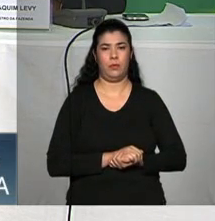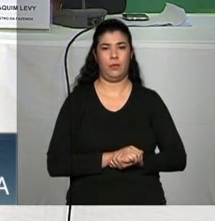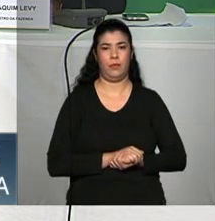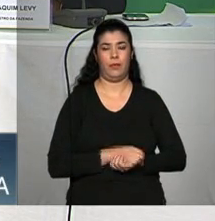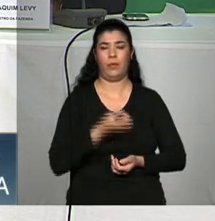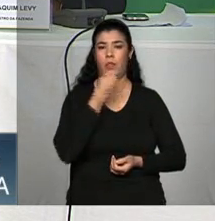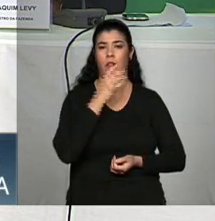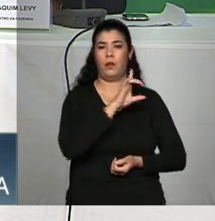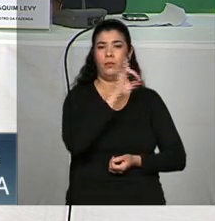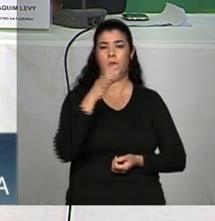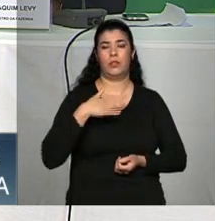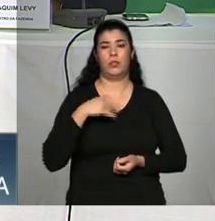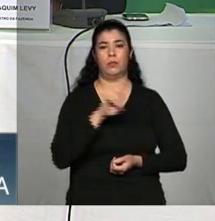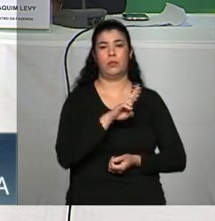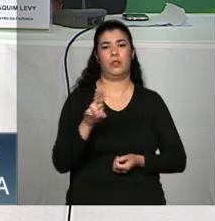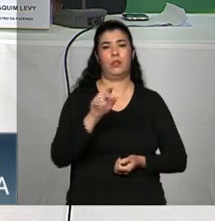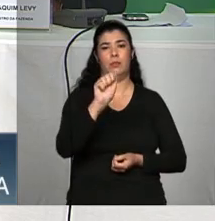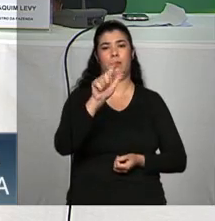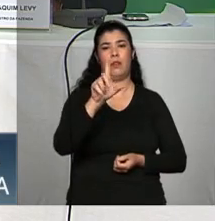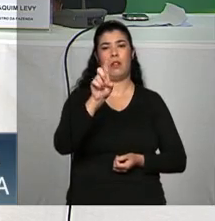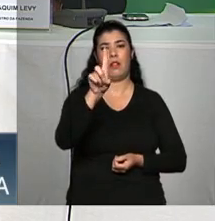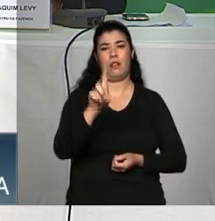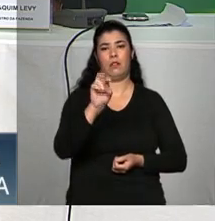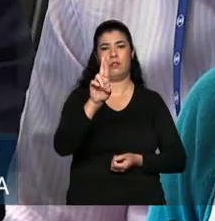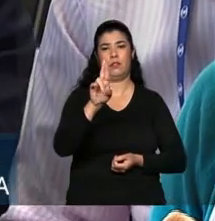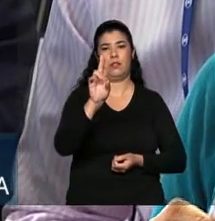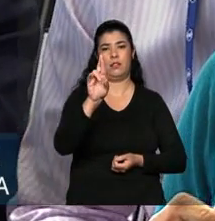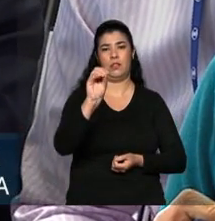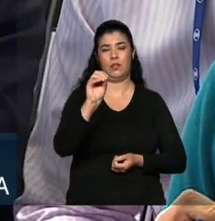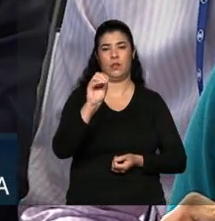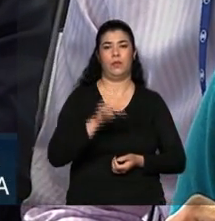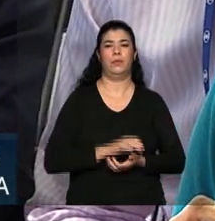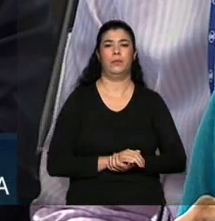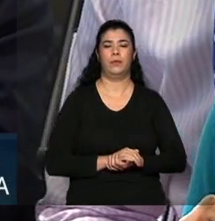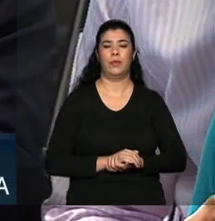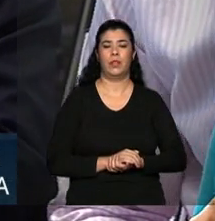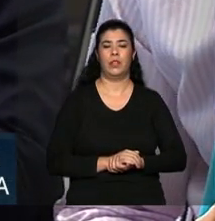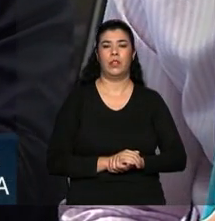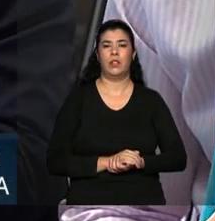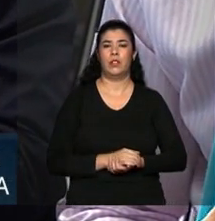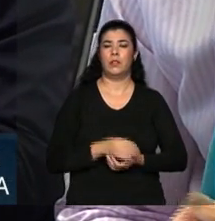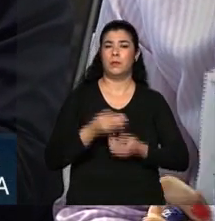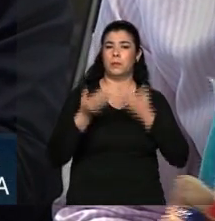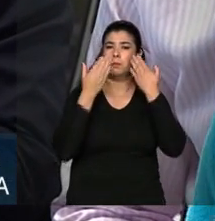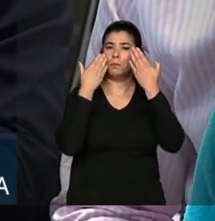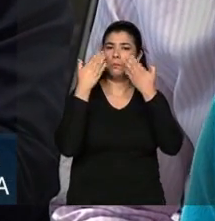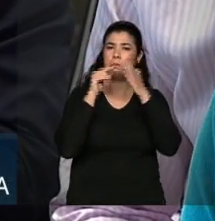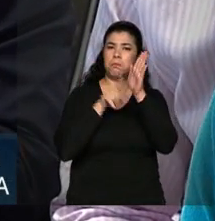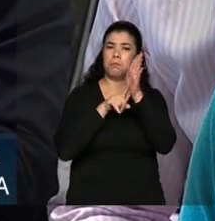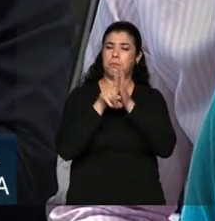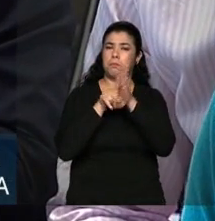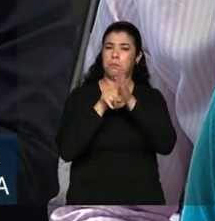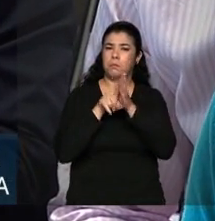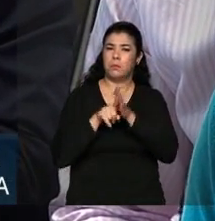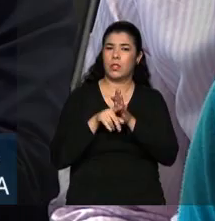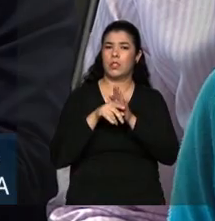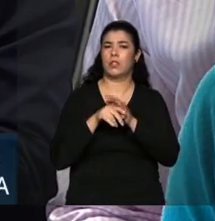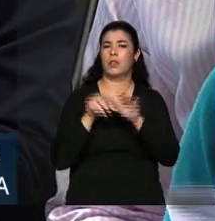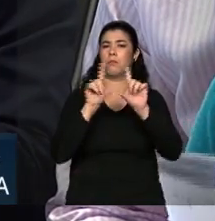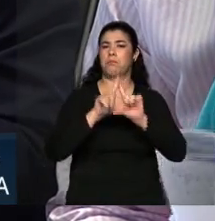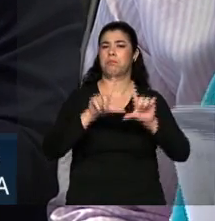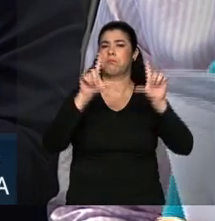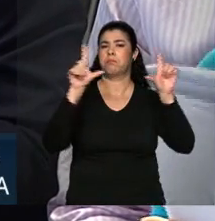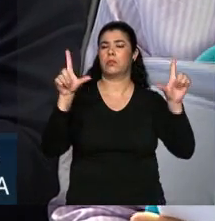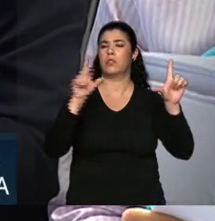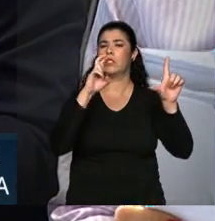Bom dia, ministro, Alexandre Martelo, do Portal G1. A gente está vendo aqui que, na realidade, pelo que vocês estão projetando aí, cinco anos para Previdência